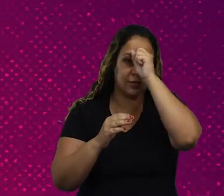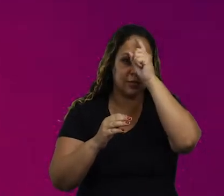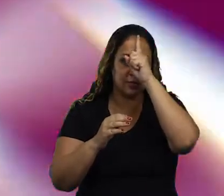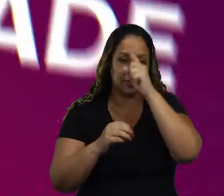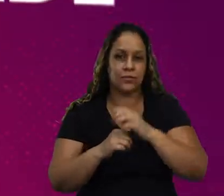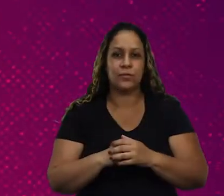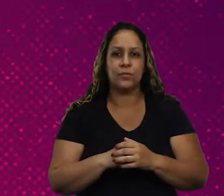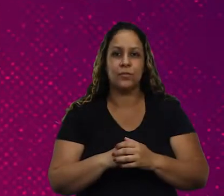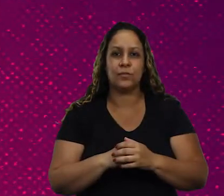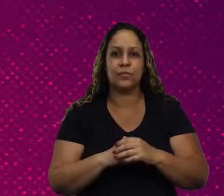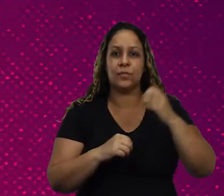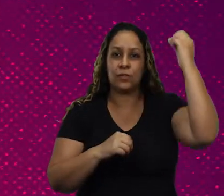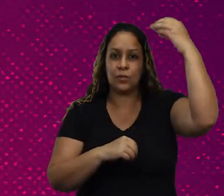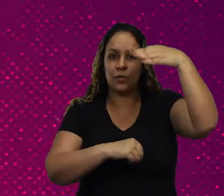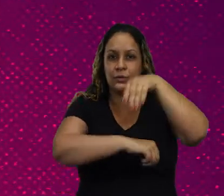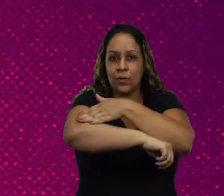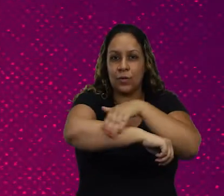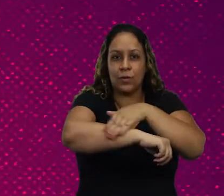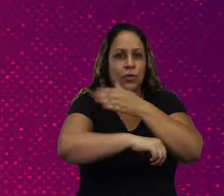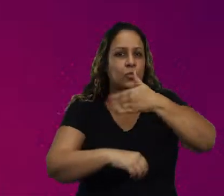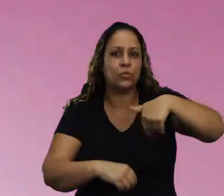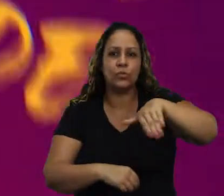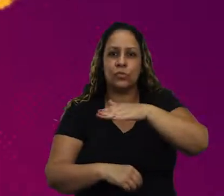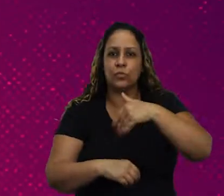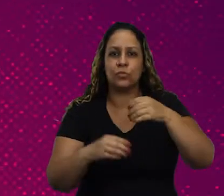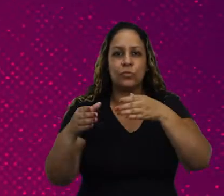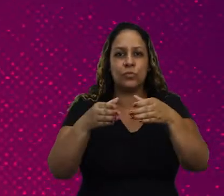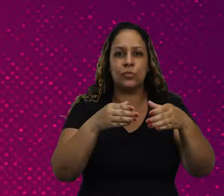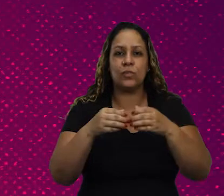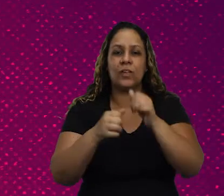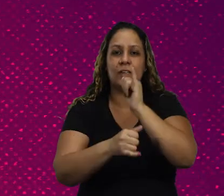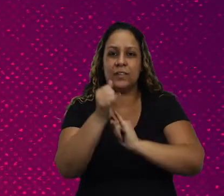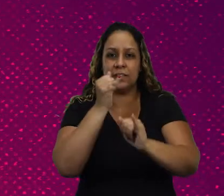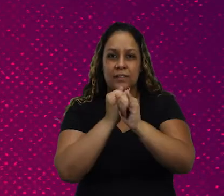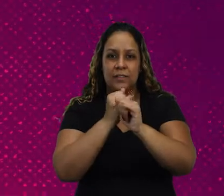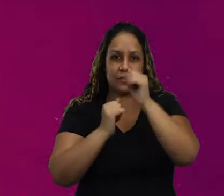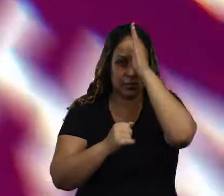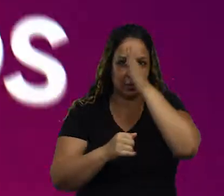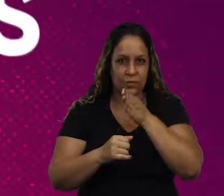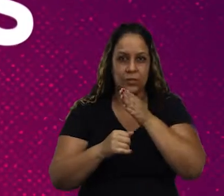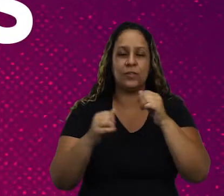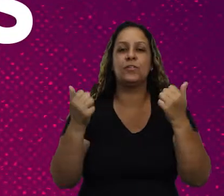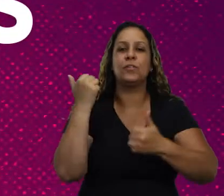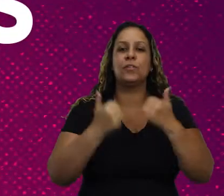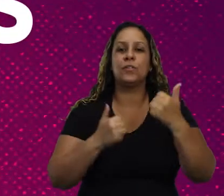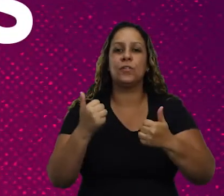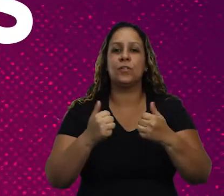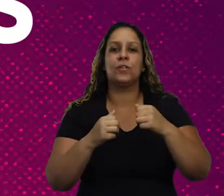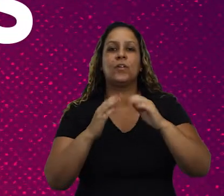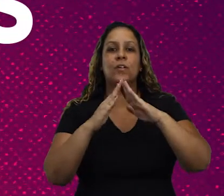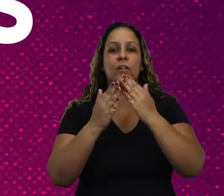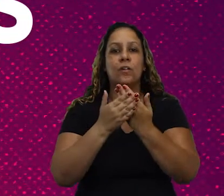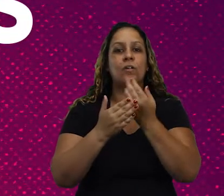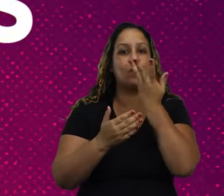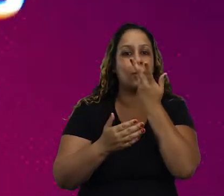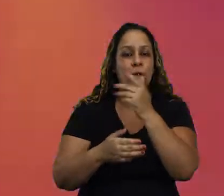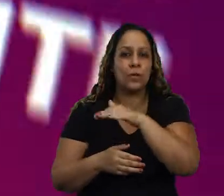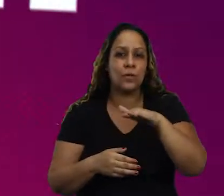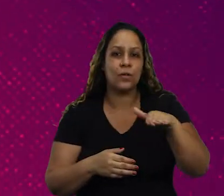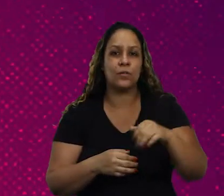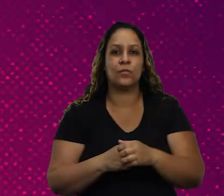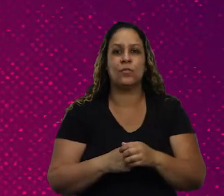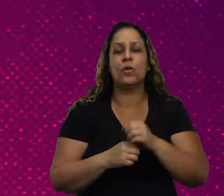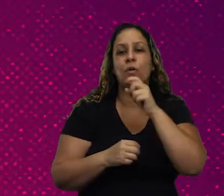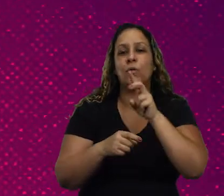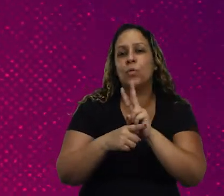-socorro do Melhado. Iluminação de LED em toda a cidade. Internet grátis e de qualidade. Zerar as vagas nas creches de zero a três anos.